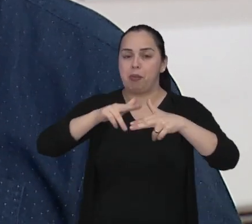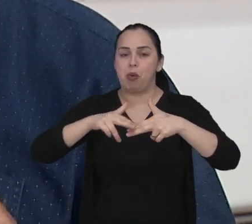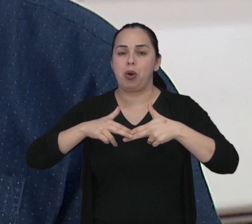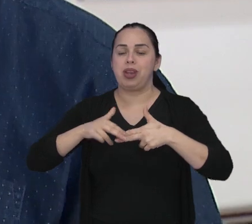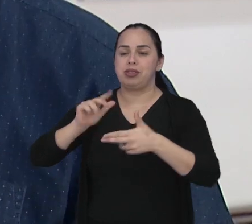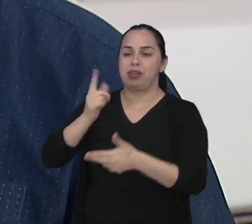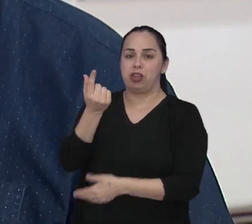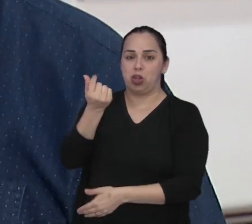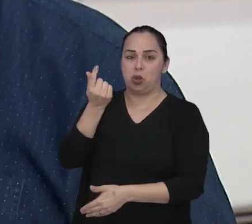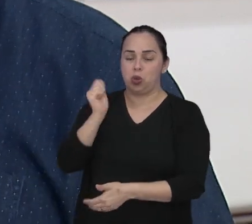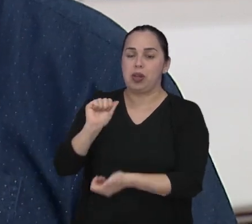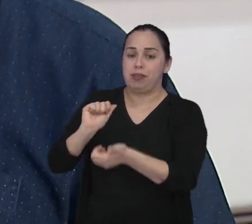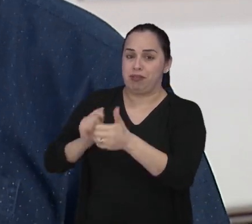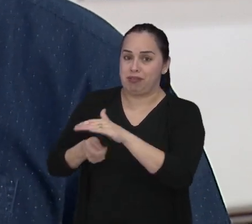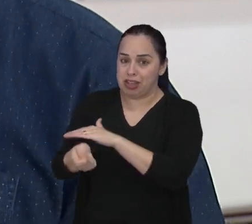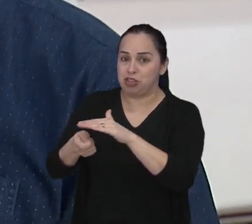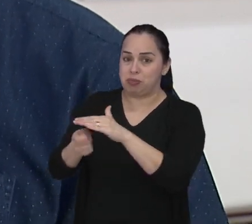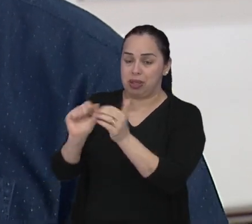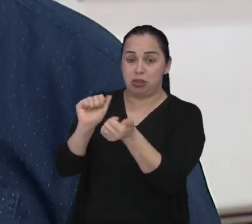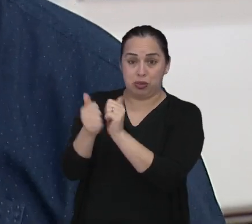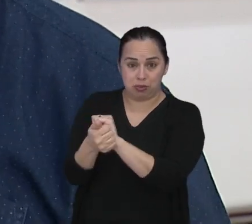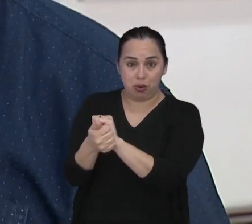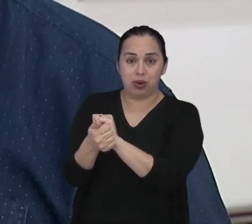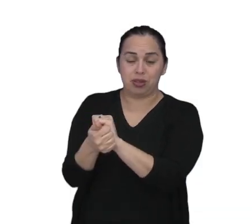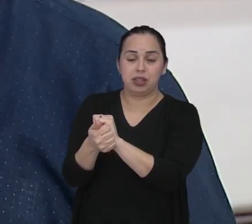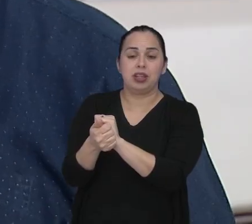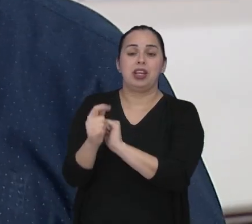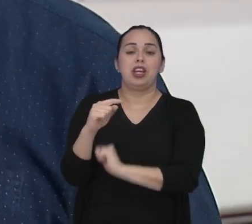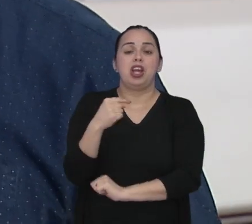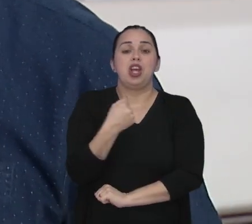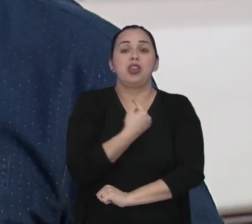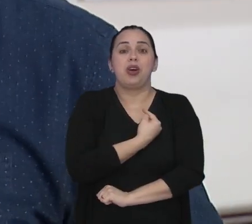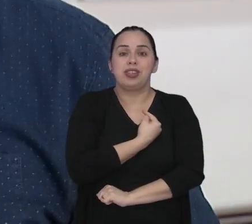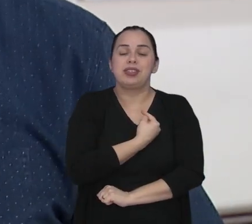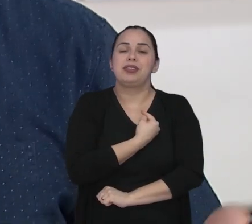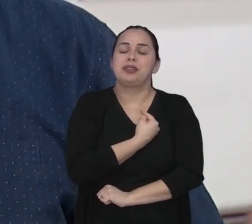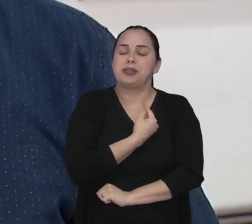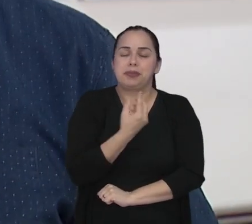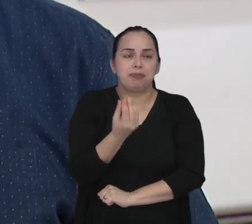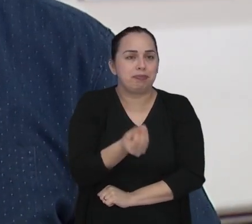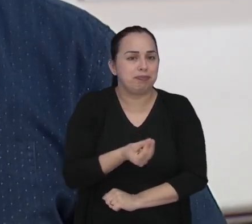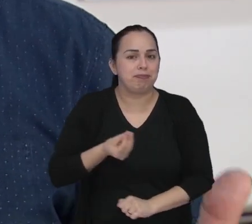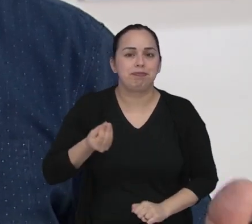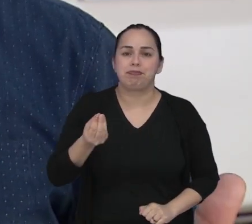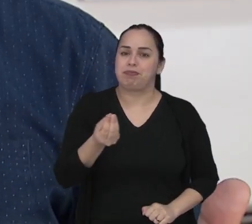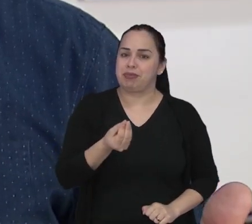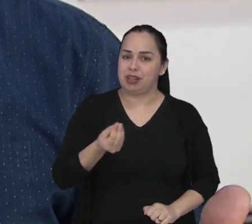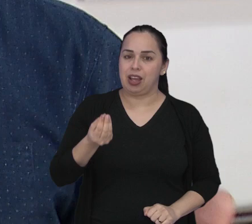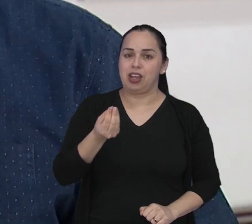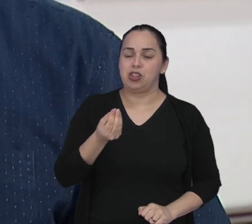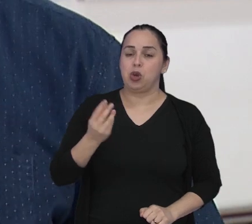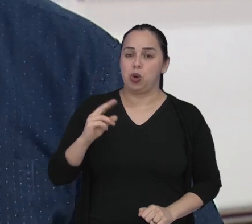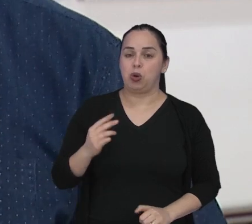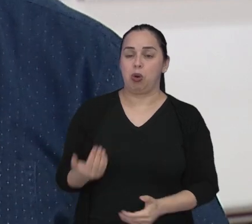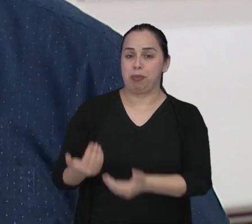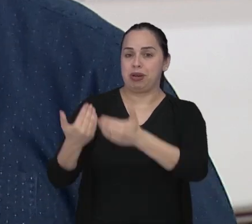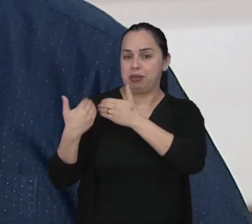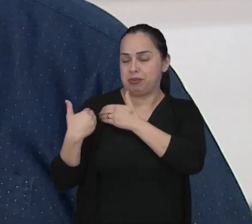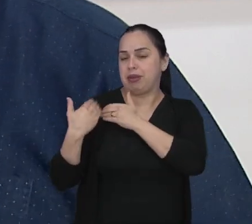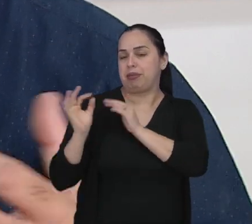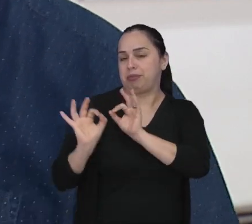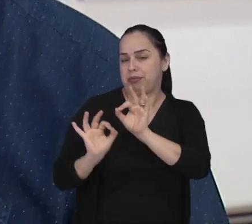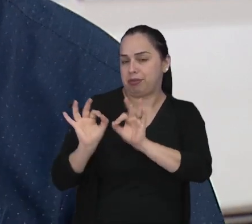E o investimento do esporte tem sido feito nessa gestão. E a gente tem investido, através aqui da Câmara